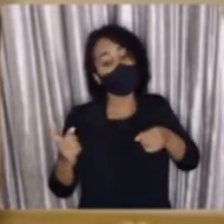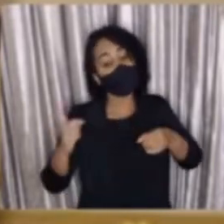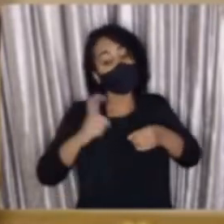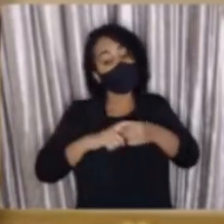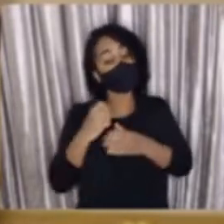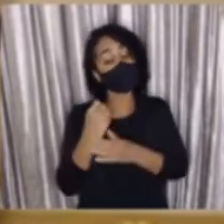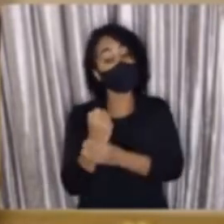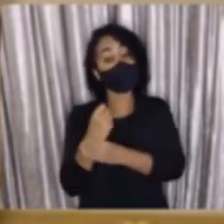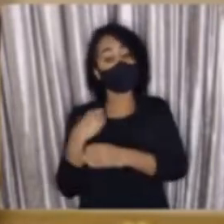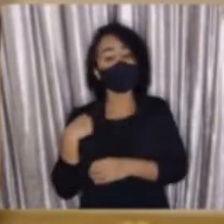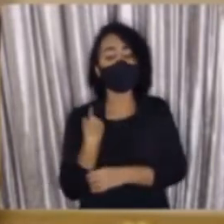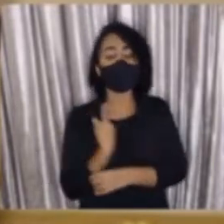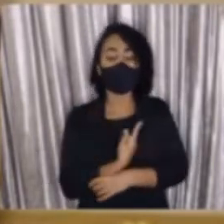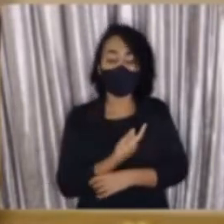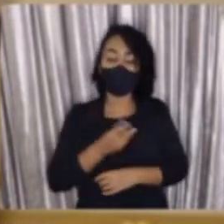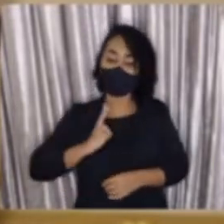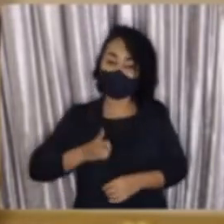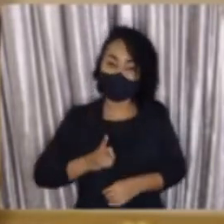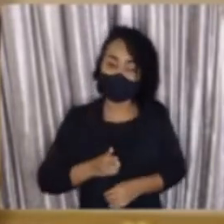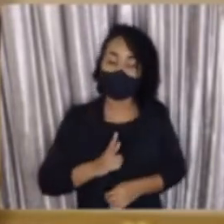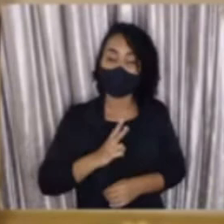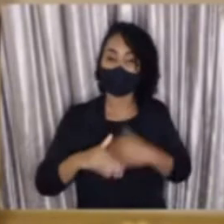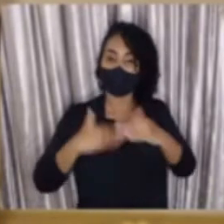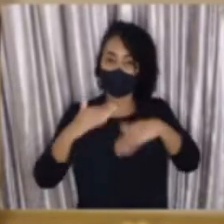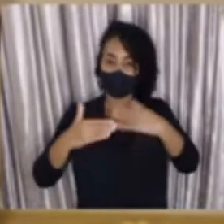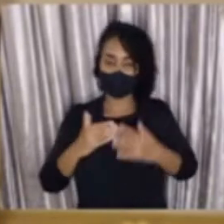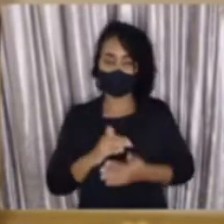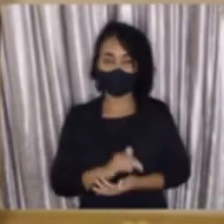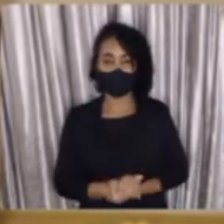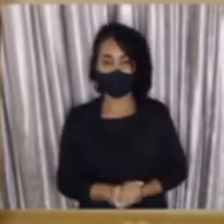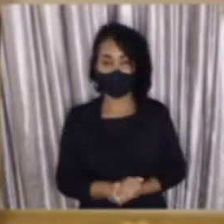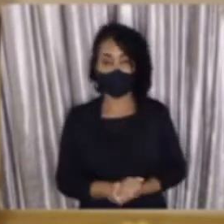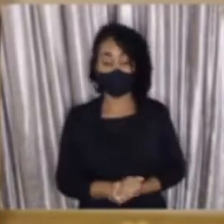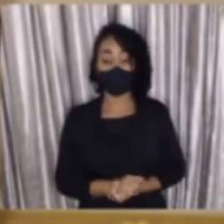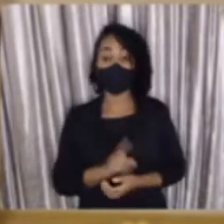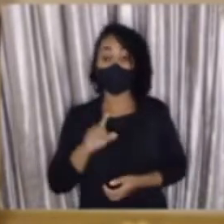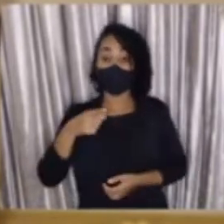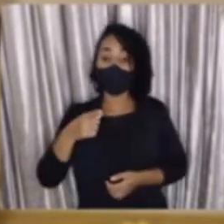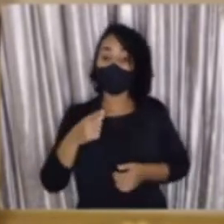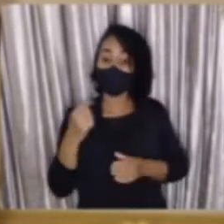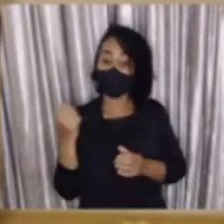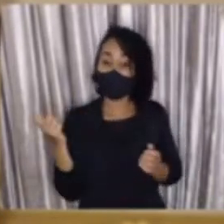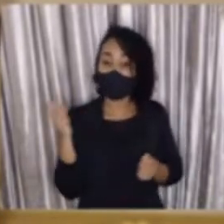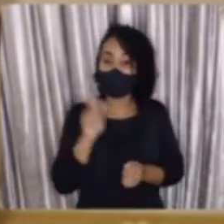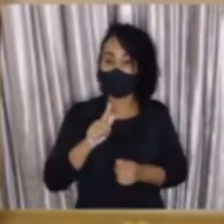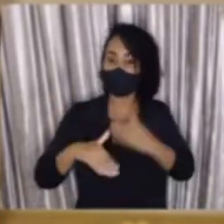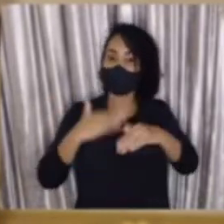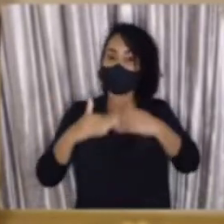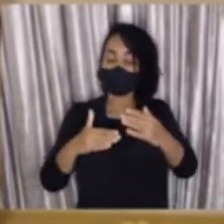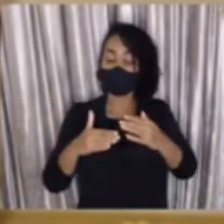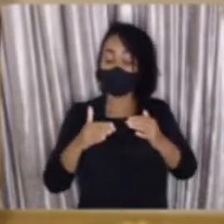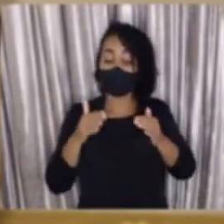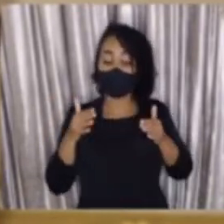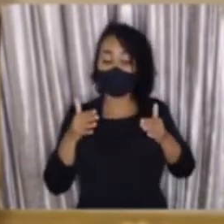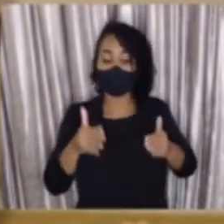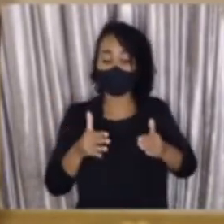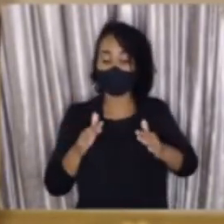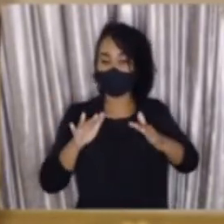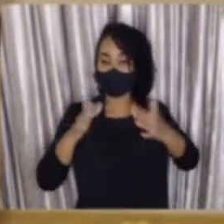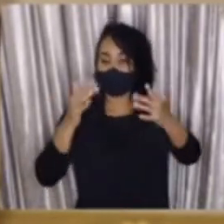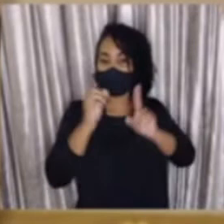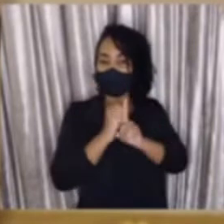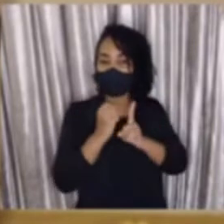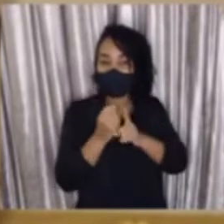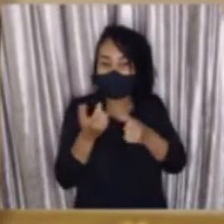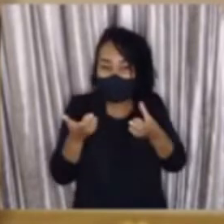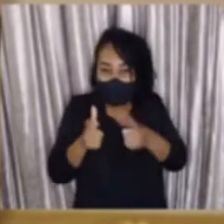segura e para que a gente possa continuar avançando. Outra importante conquista também diz respeito aos eventos sociais